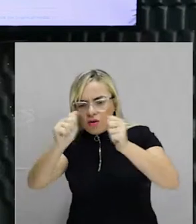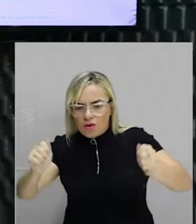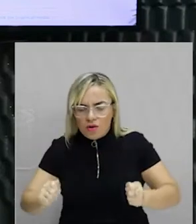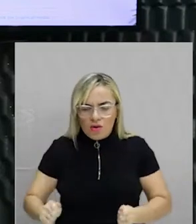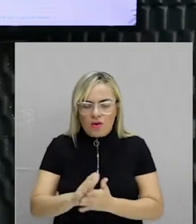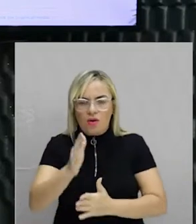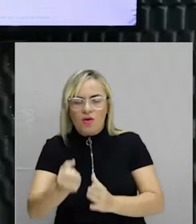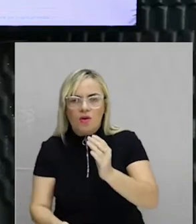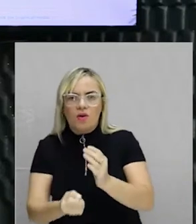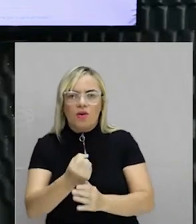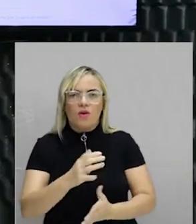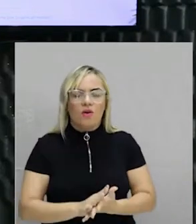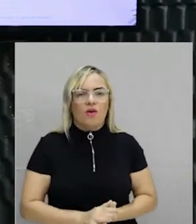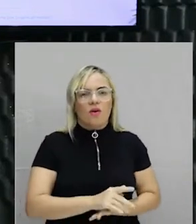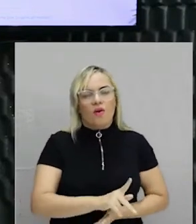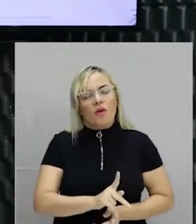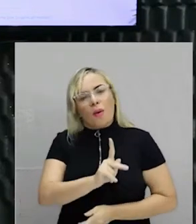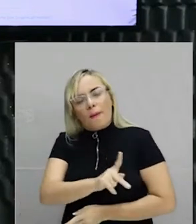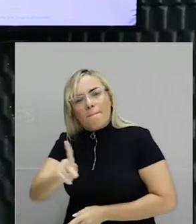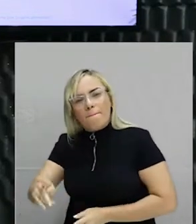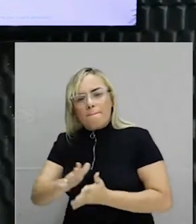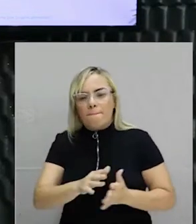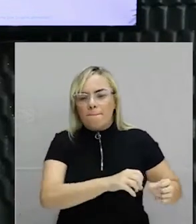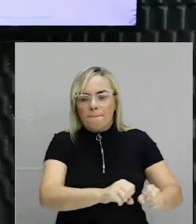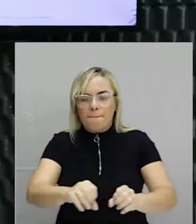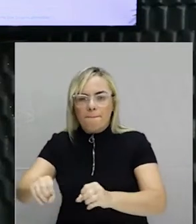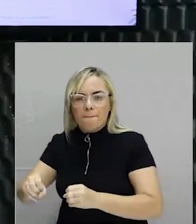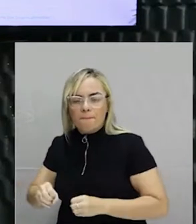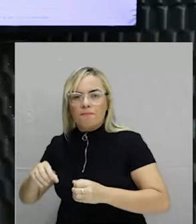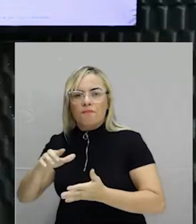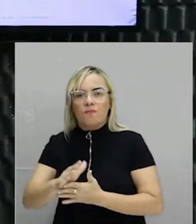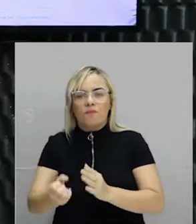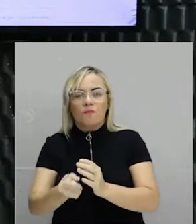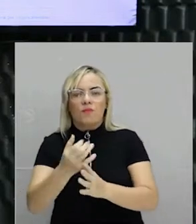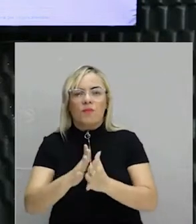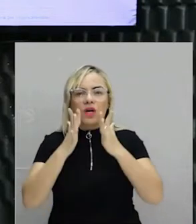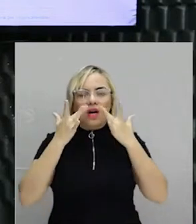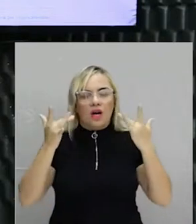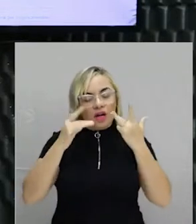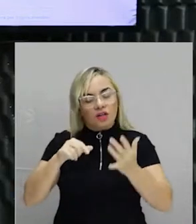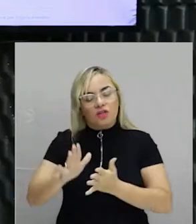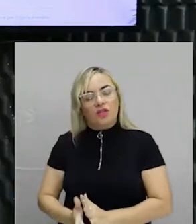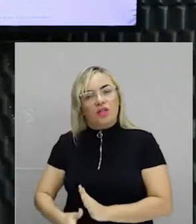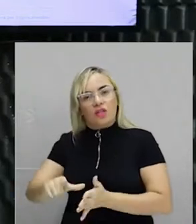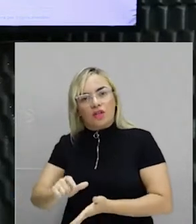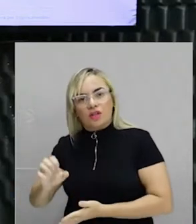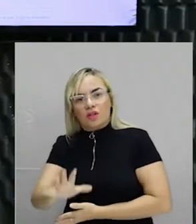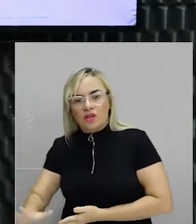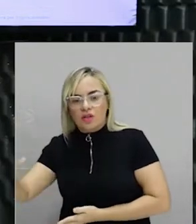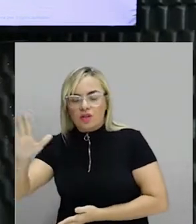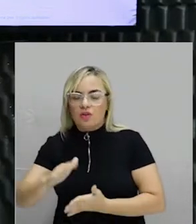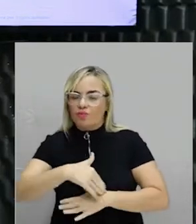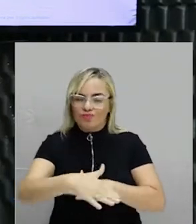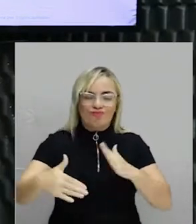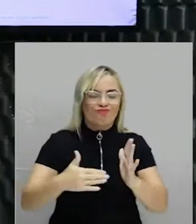monitores, de professores, difundir esta arte que até então era europeia. Como tudo no Brasil chega um pouco mais